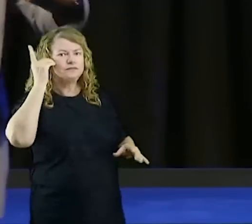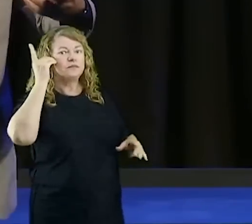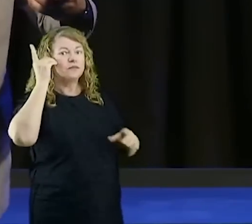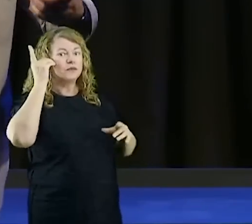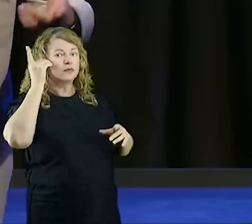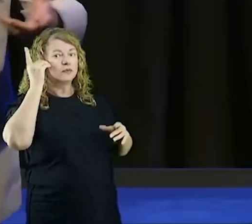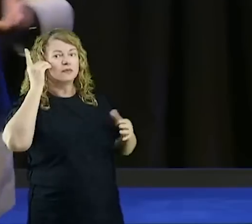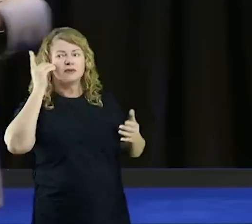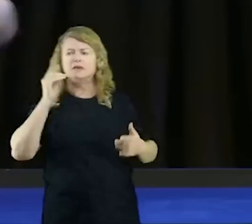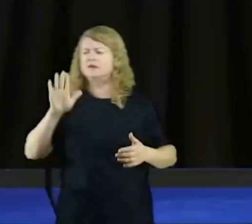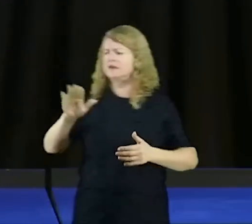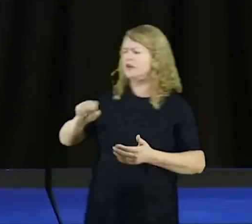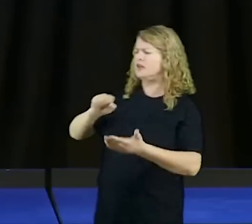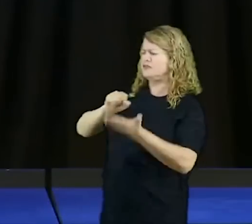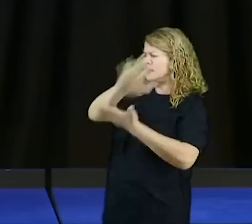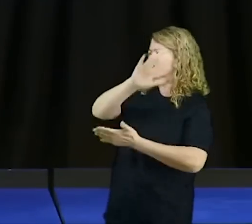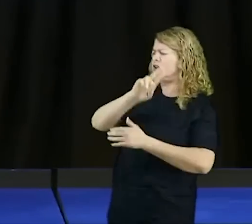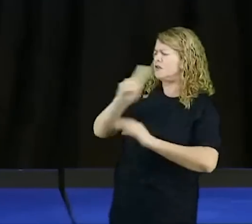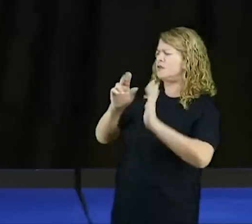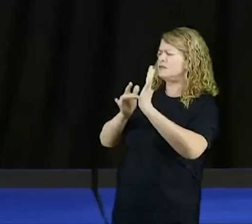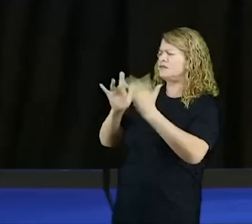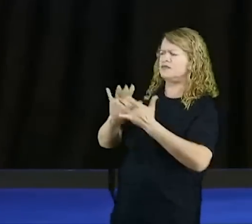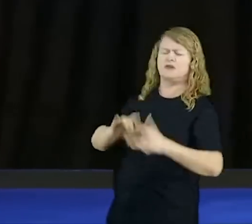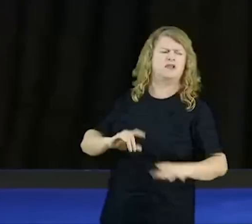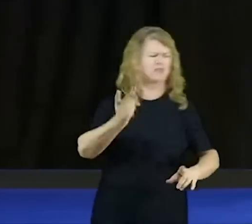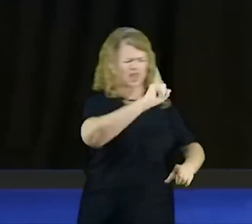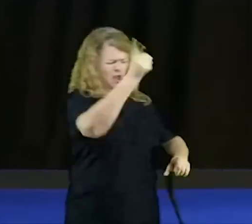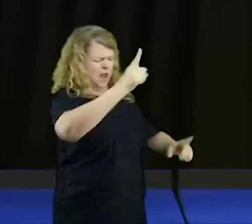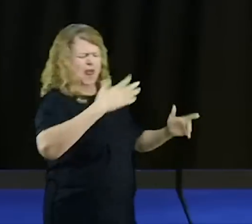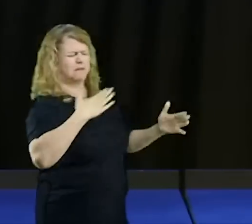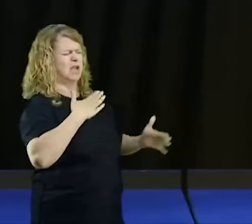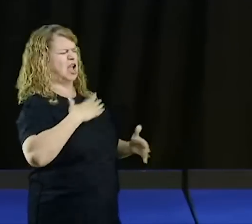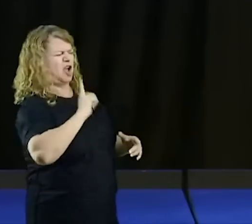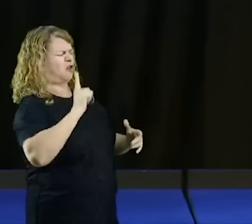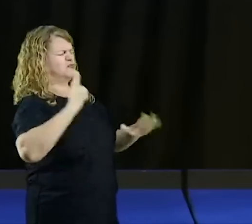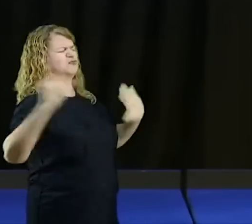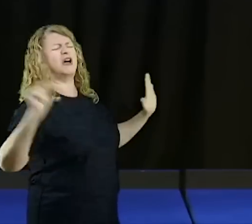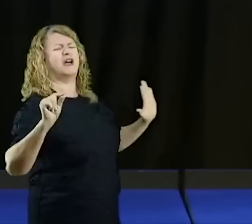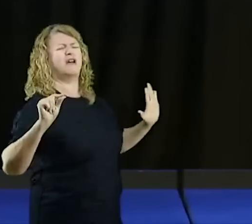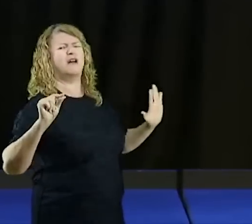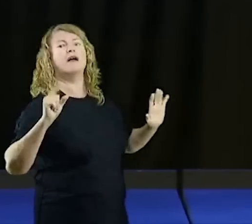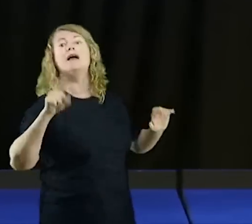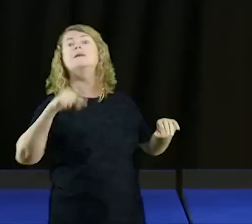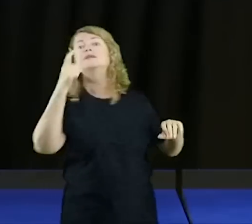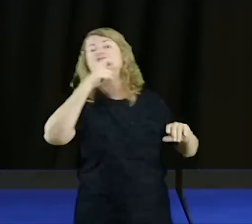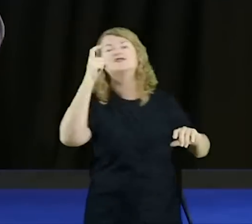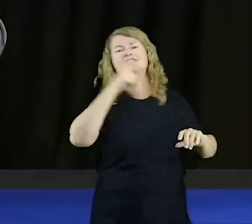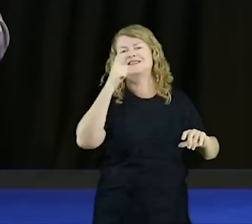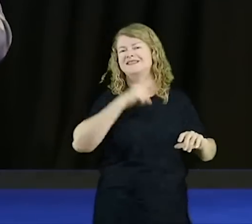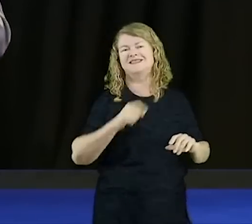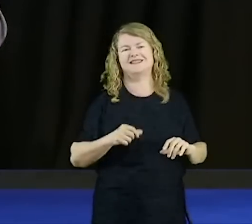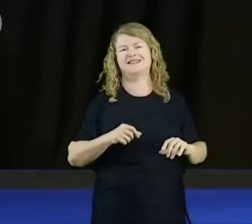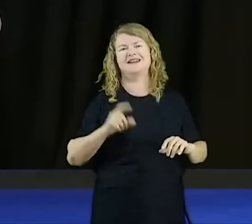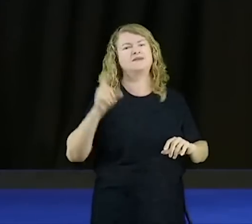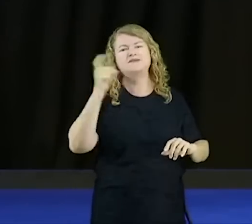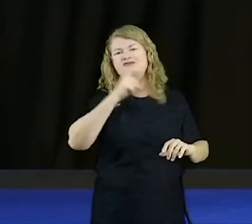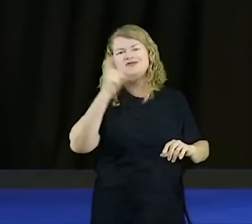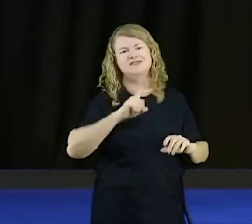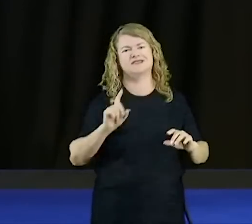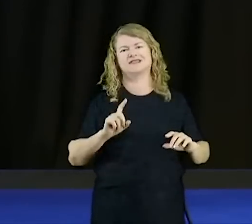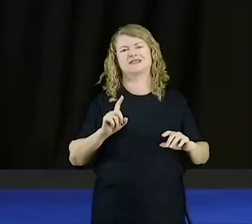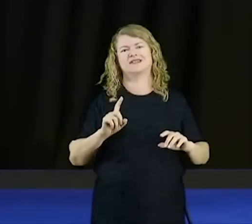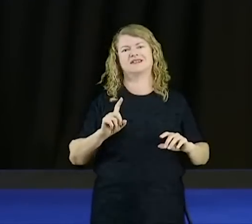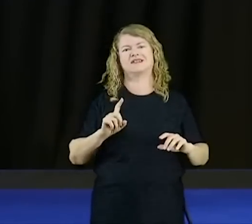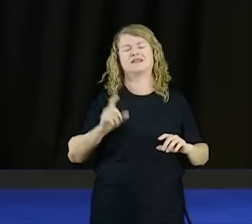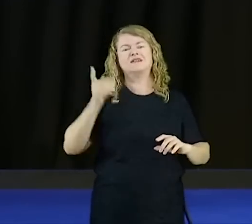querendo te convencer, de uma mentira, ele está querendo dizer, que ele é mais forte, do que o poder de